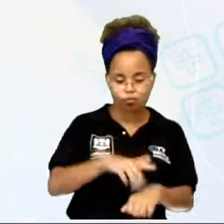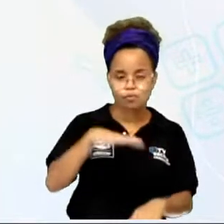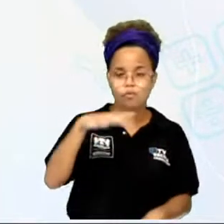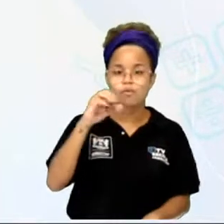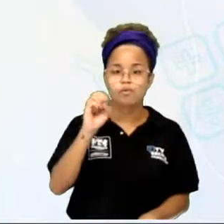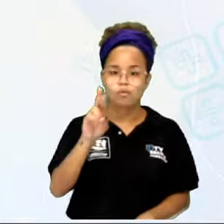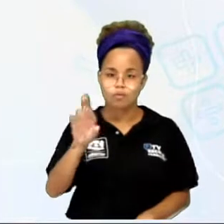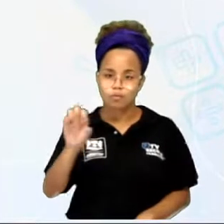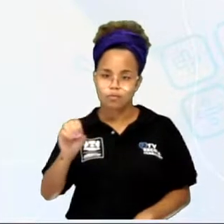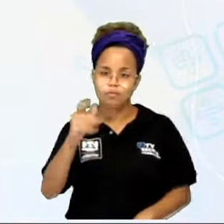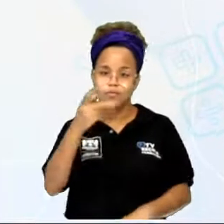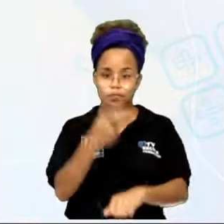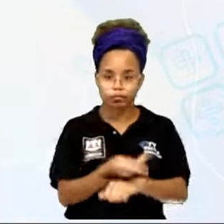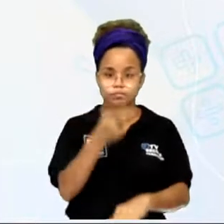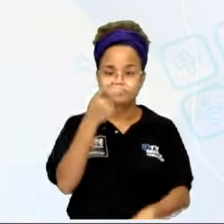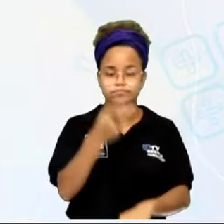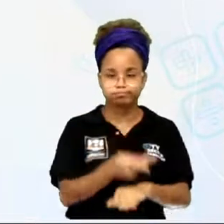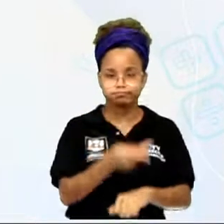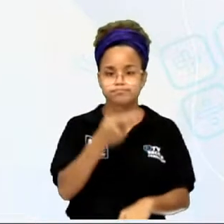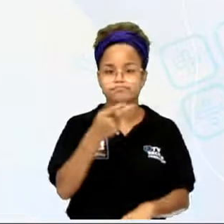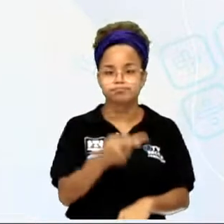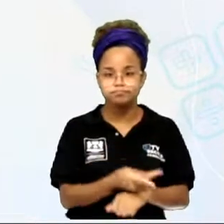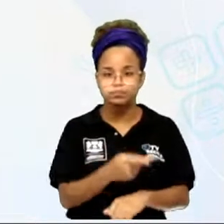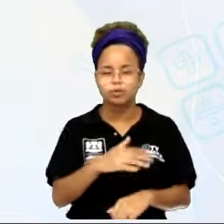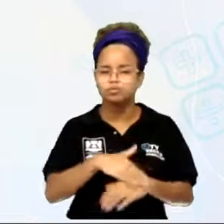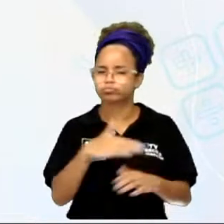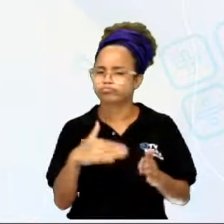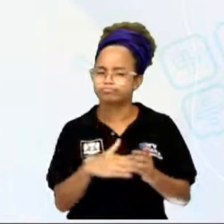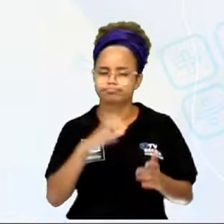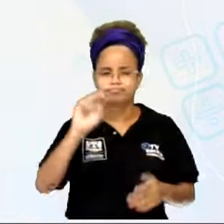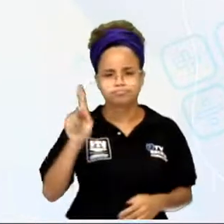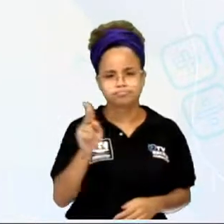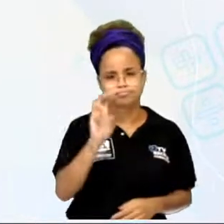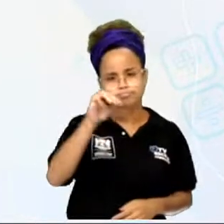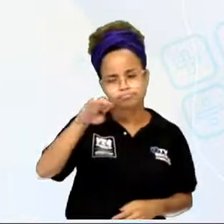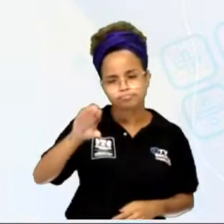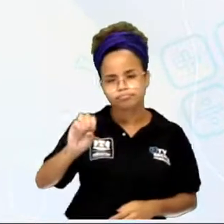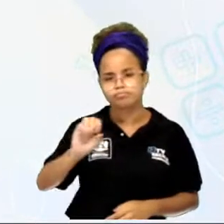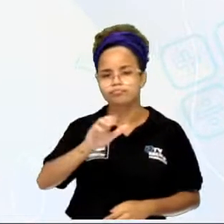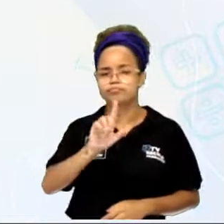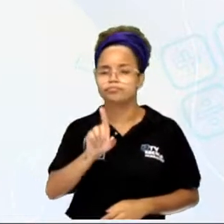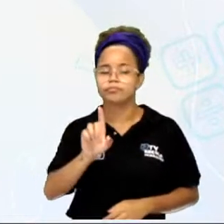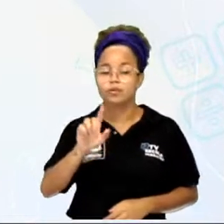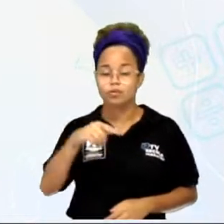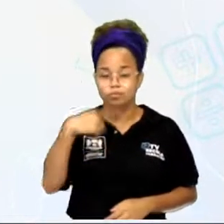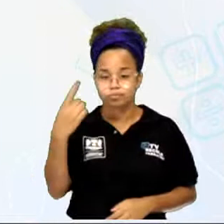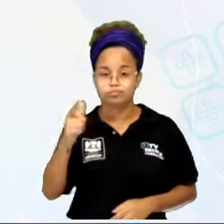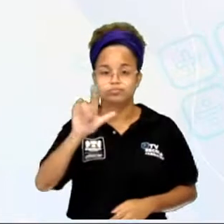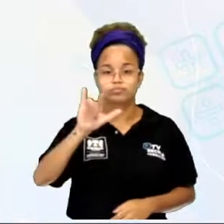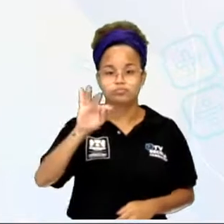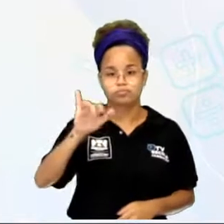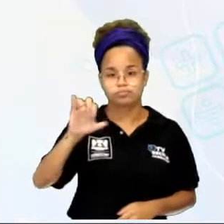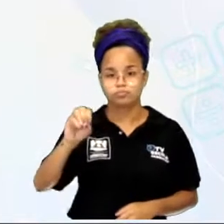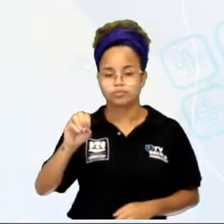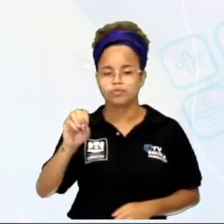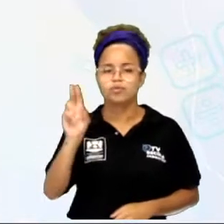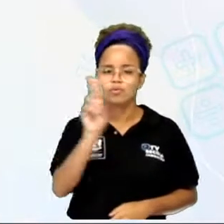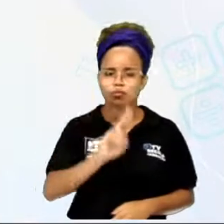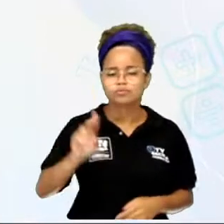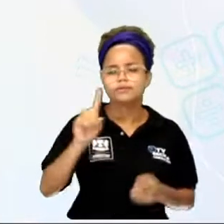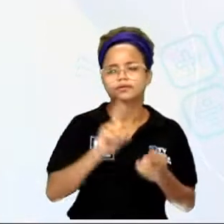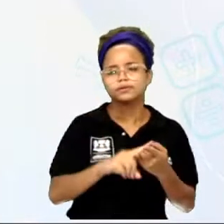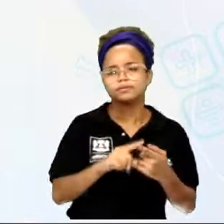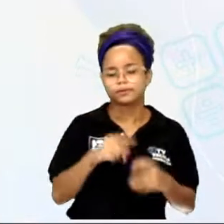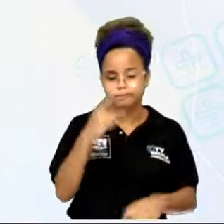prata, magnésio, mercúrio, chumbo, o lítio. A gente utiliza muito a prata como condutor